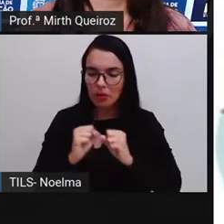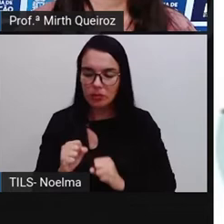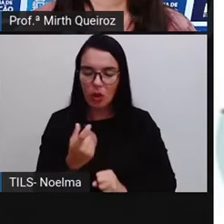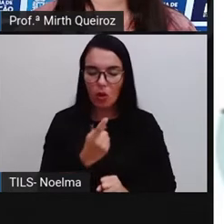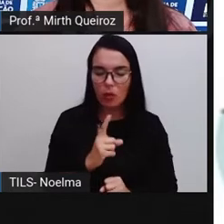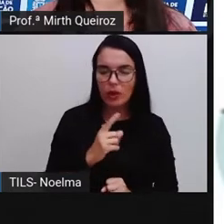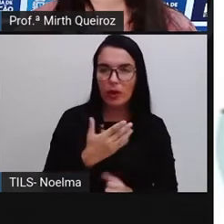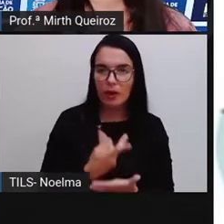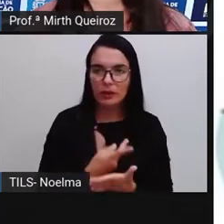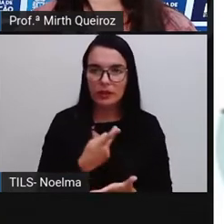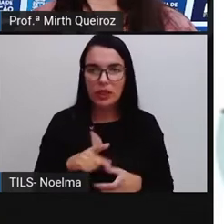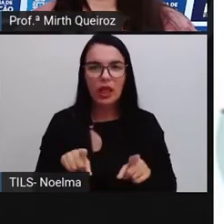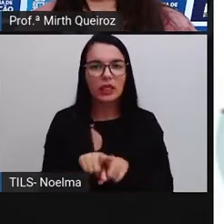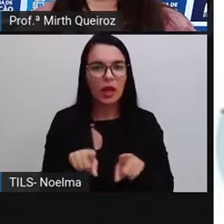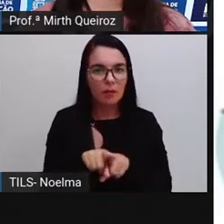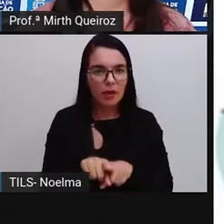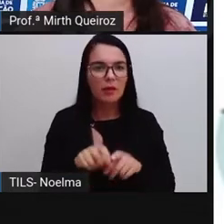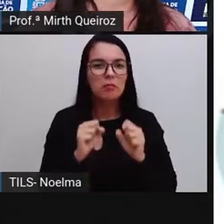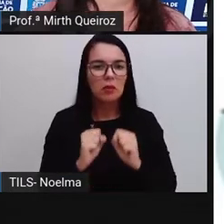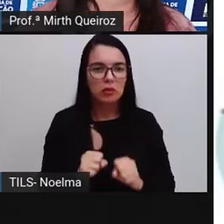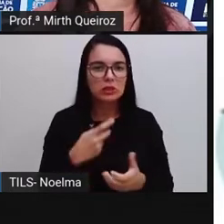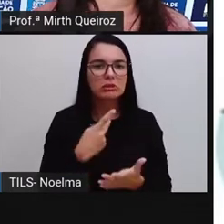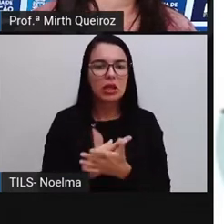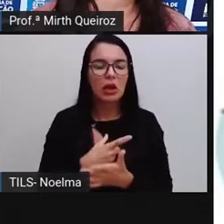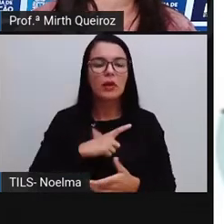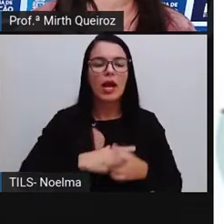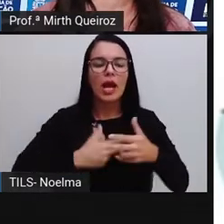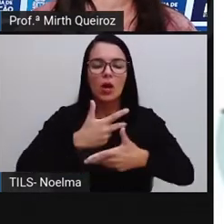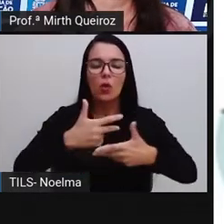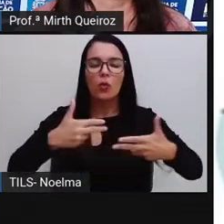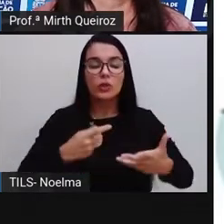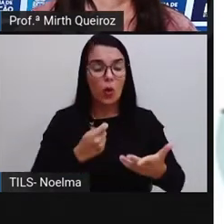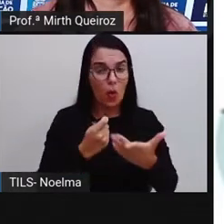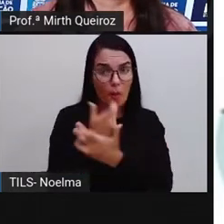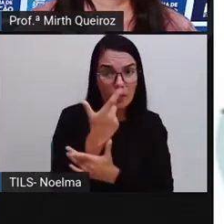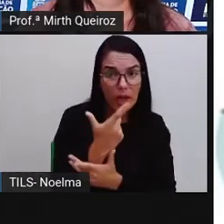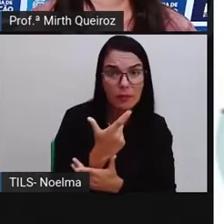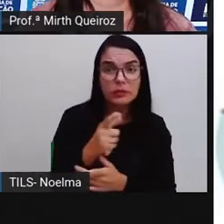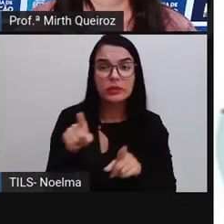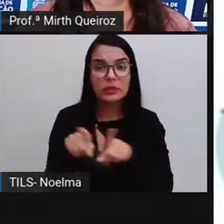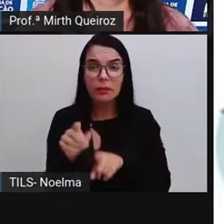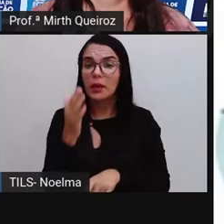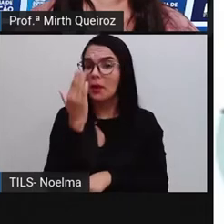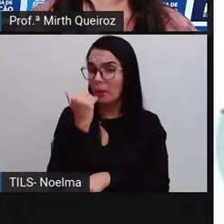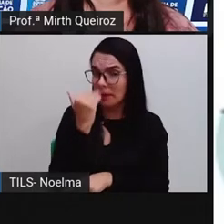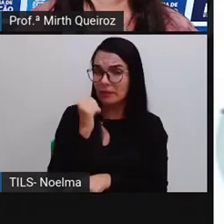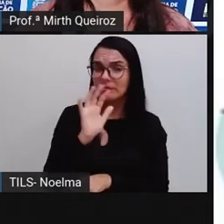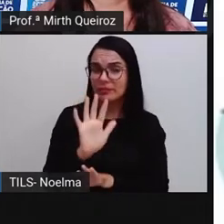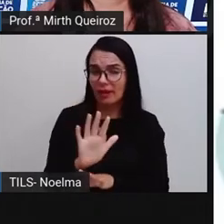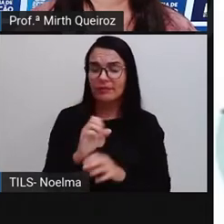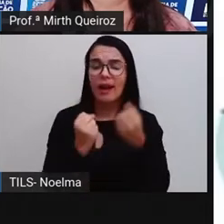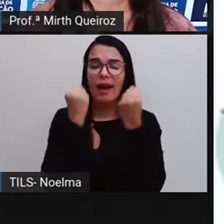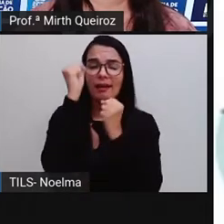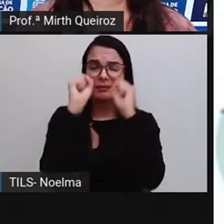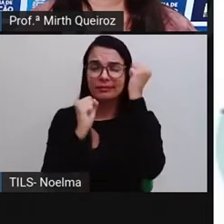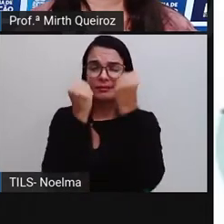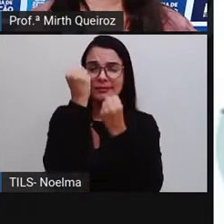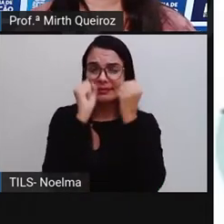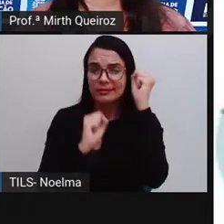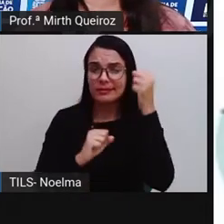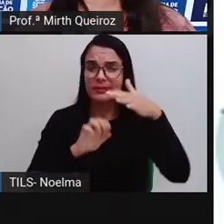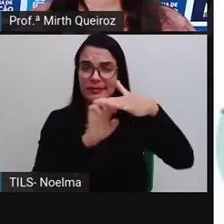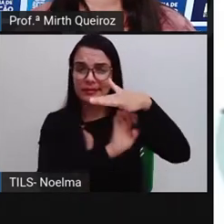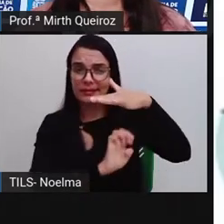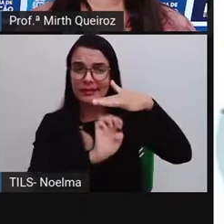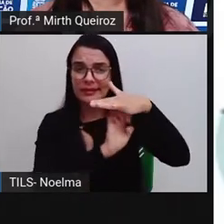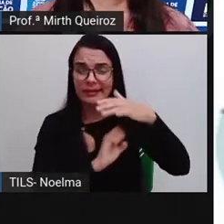também nas coisas que nós compramos, está nas coisas que nós comemos, né? As grandes empresas, indústrias,